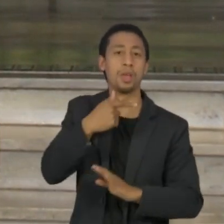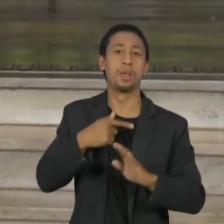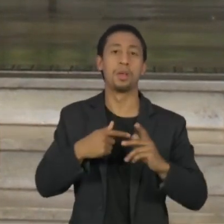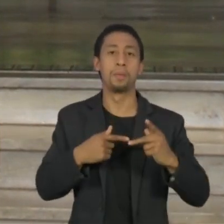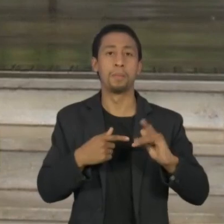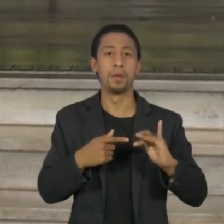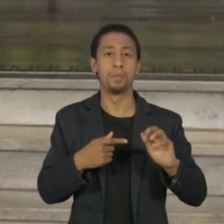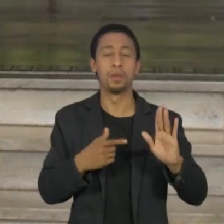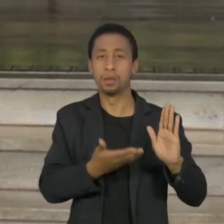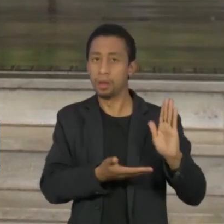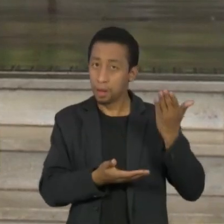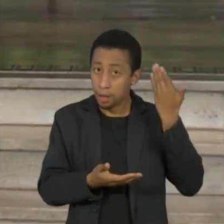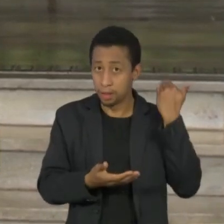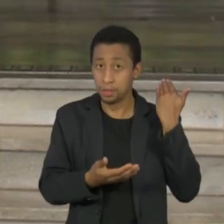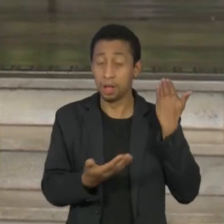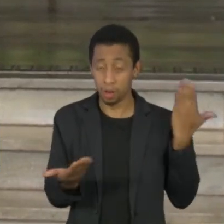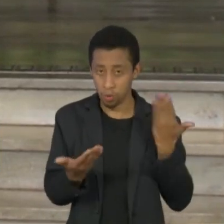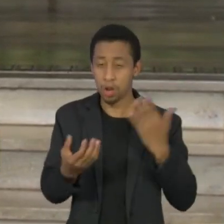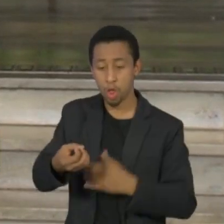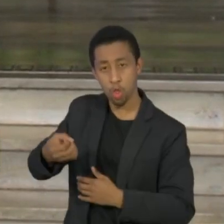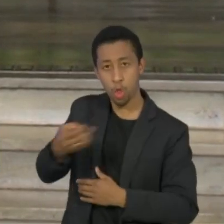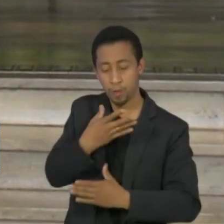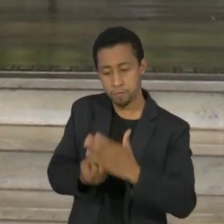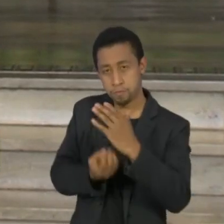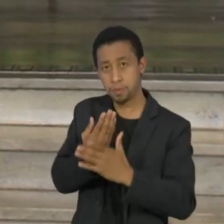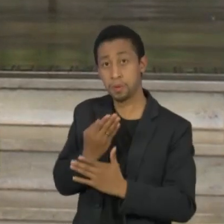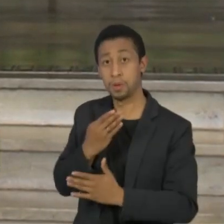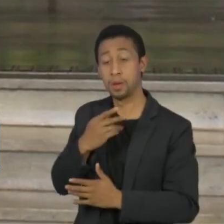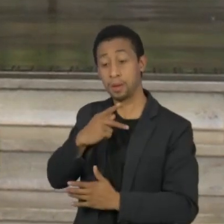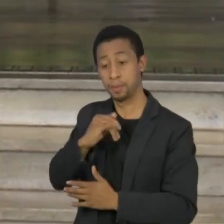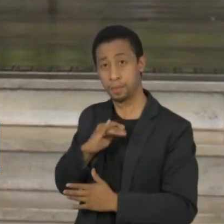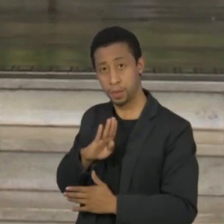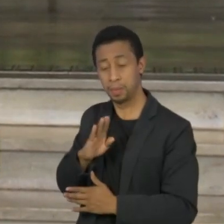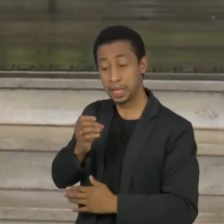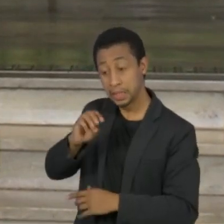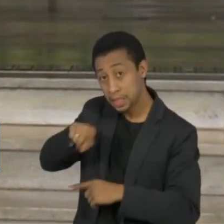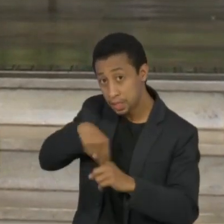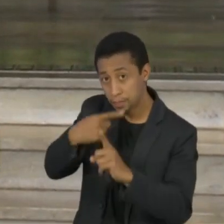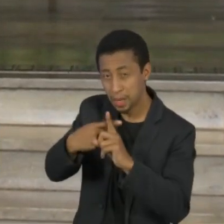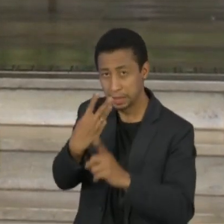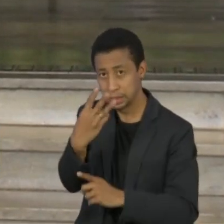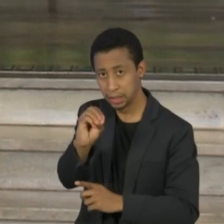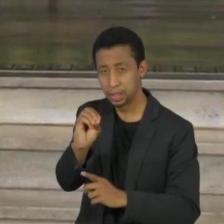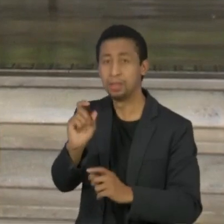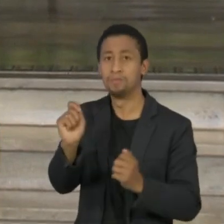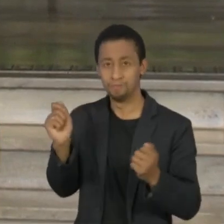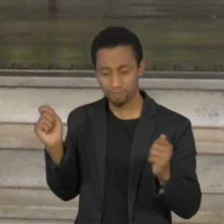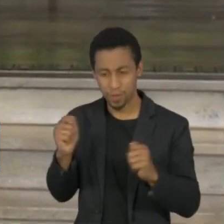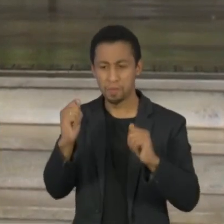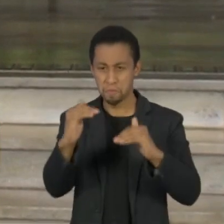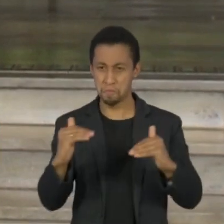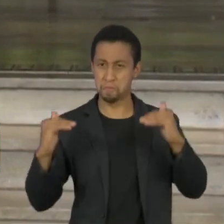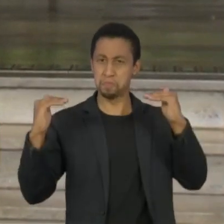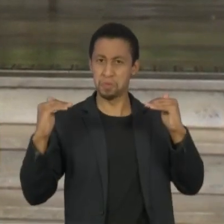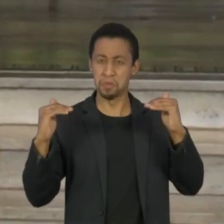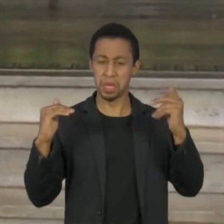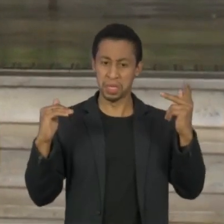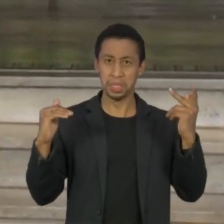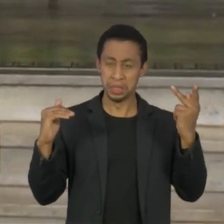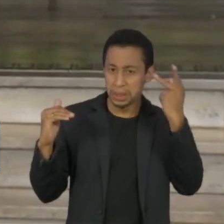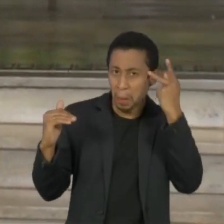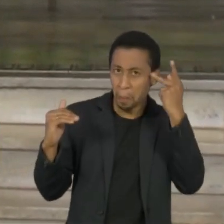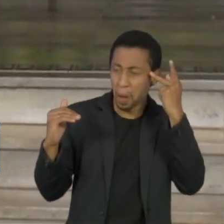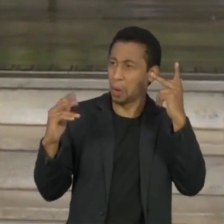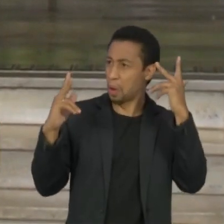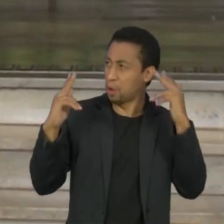agora. Essa medida coloca o Estado de São Paulo no mesmo patamar de países como os Estados Unidos e a França, por